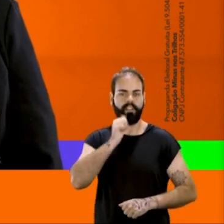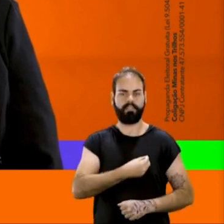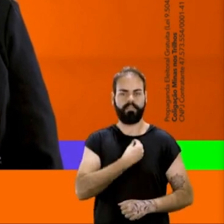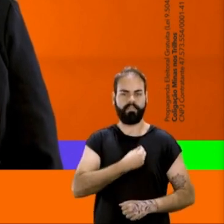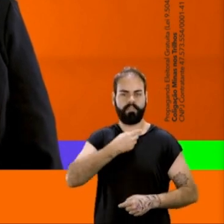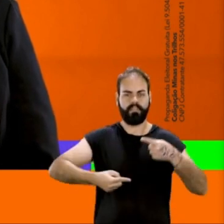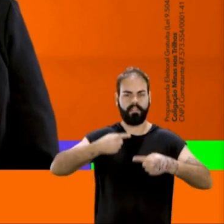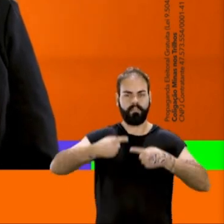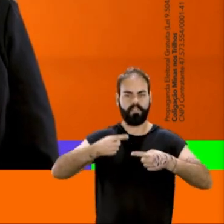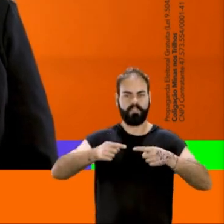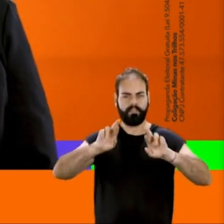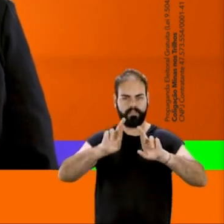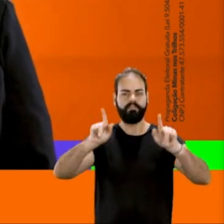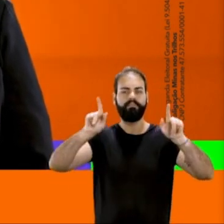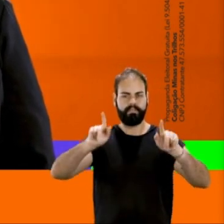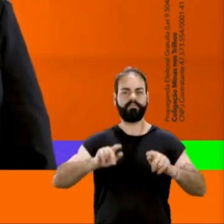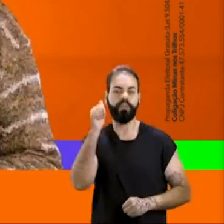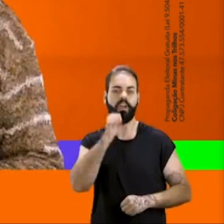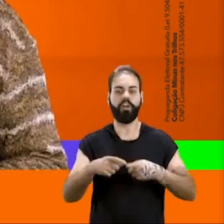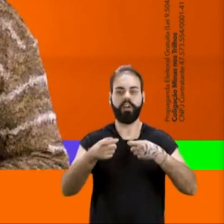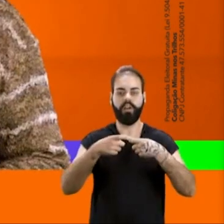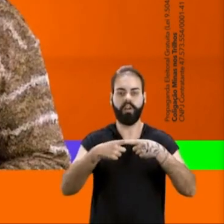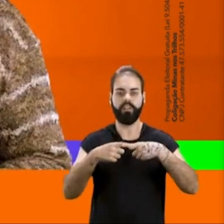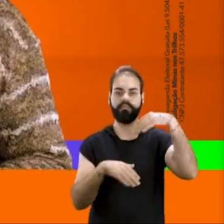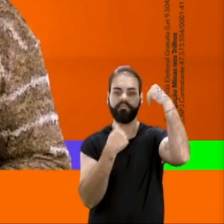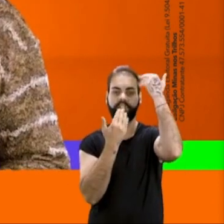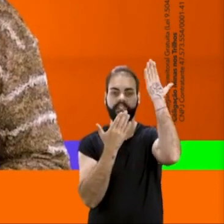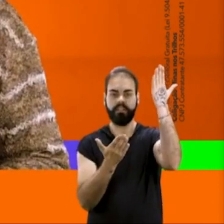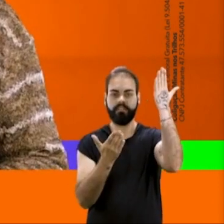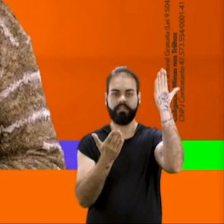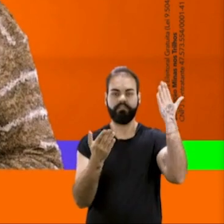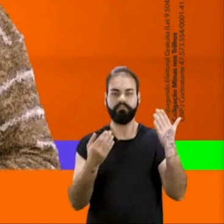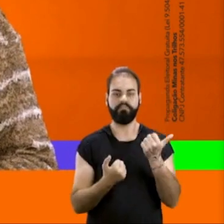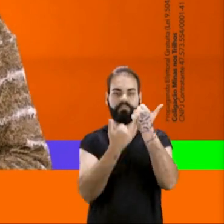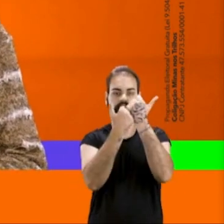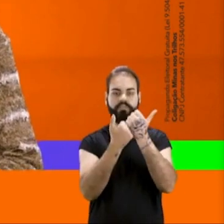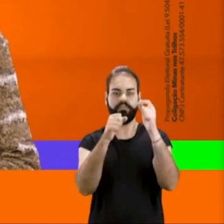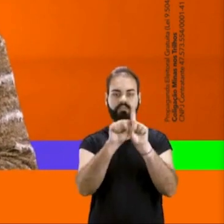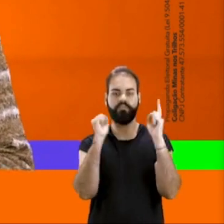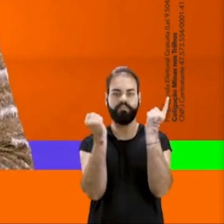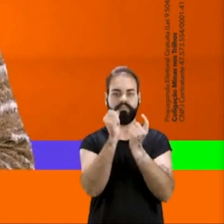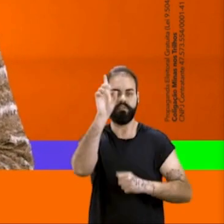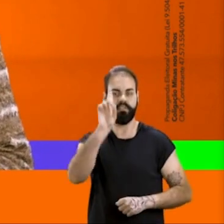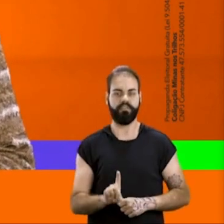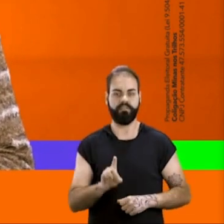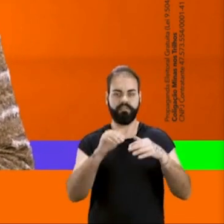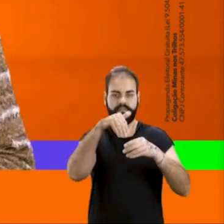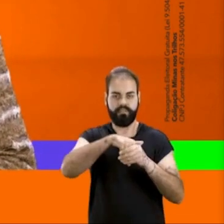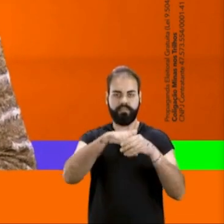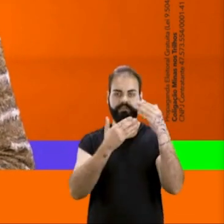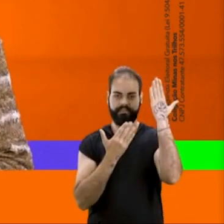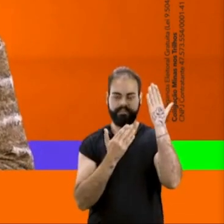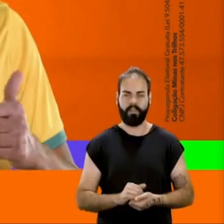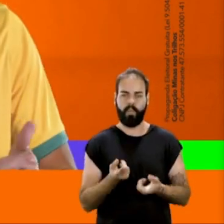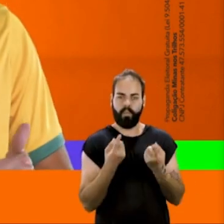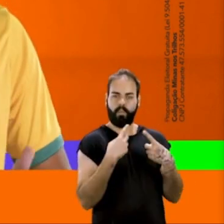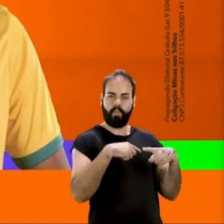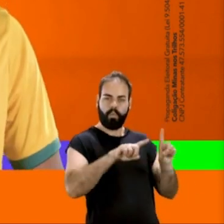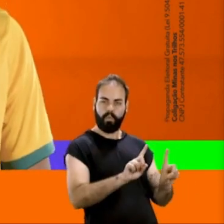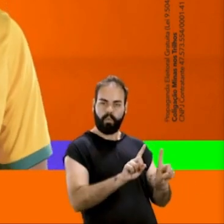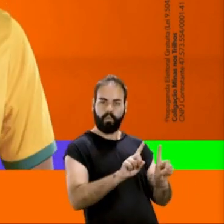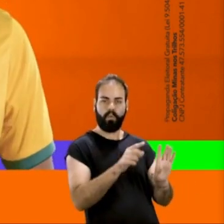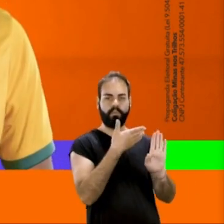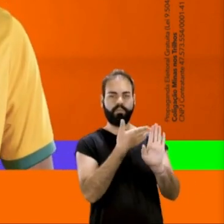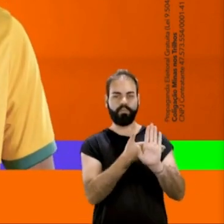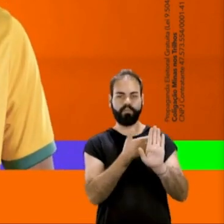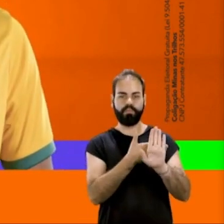mulheres na política, essa vai fazer a diferença. Doutora Ana Paula, em defesa dos direitos sociais. BH, vote 11, 009. Nada de